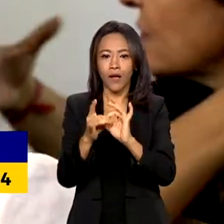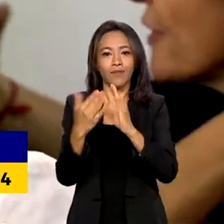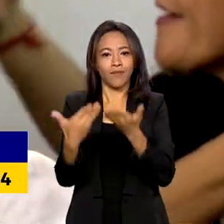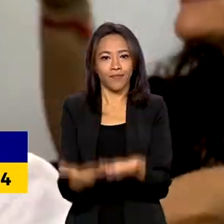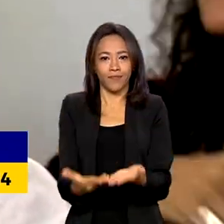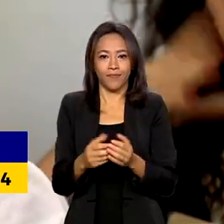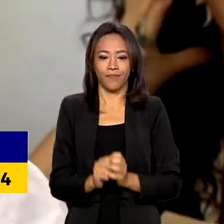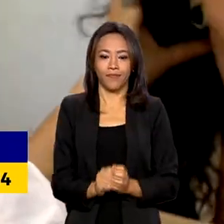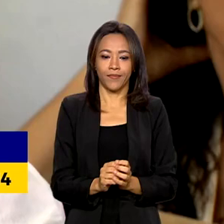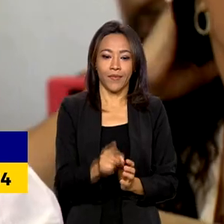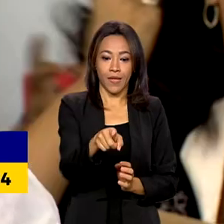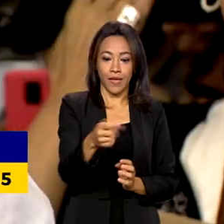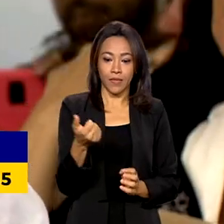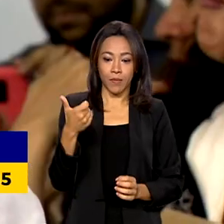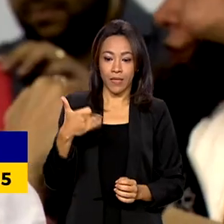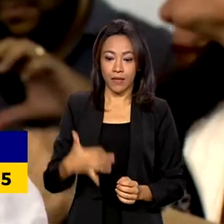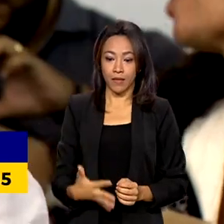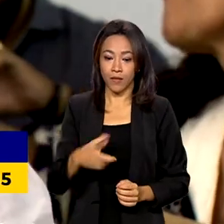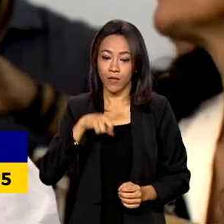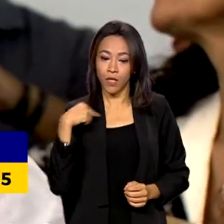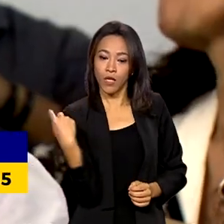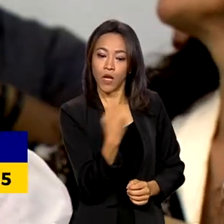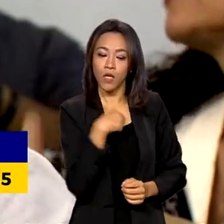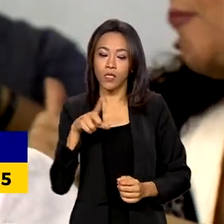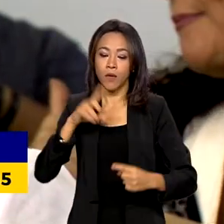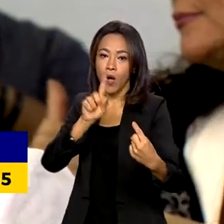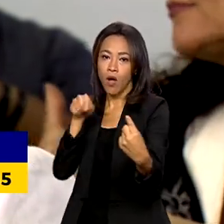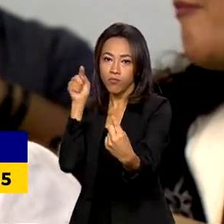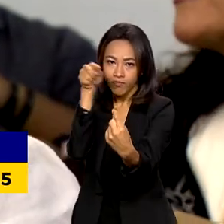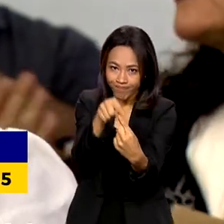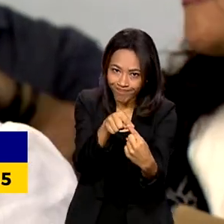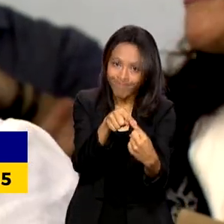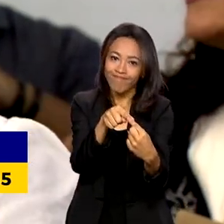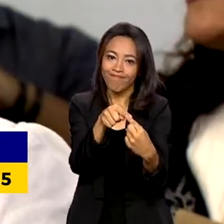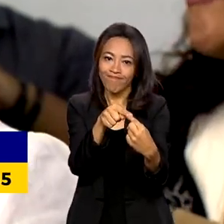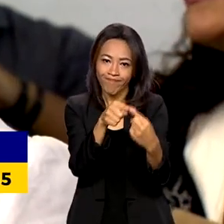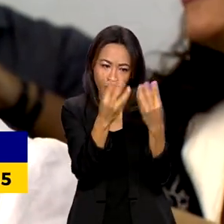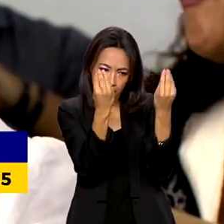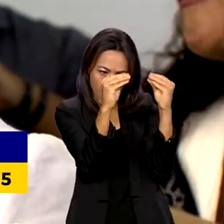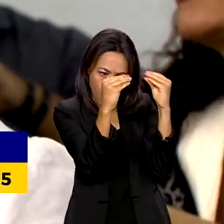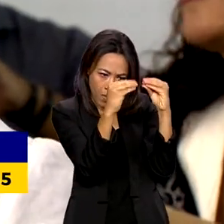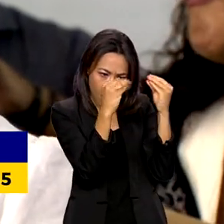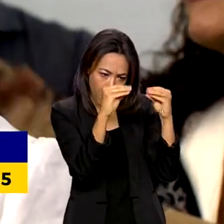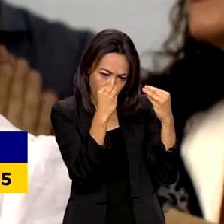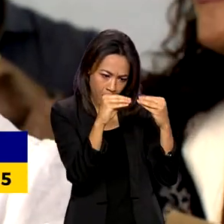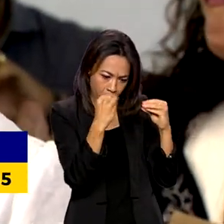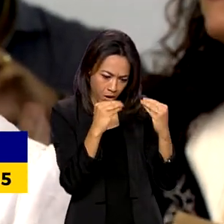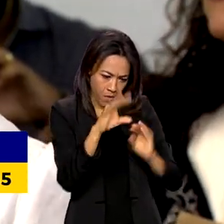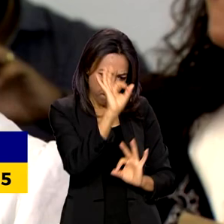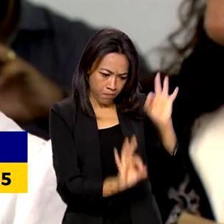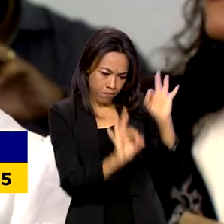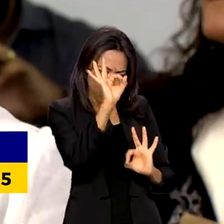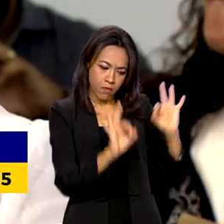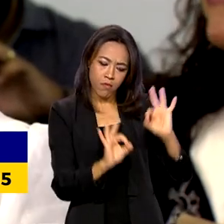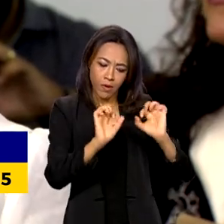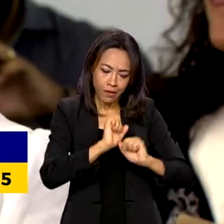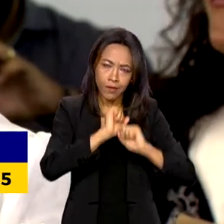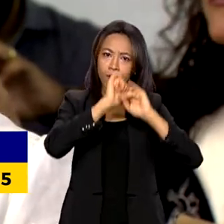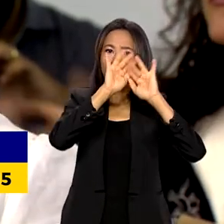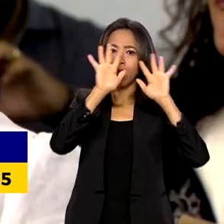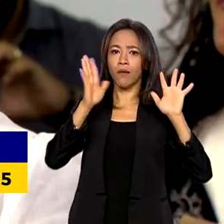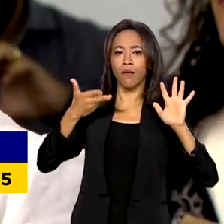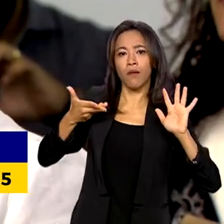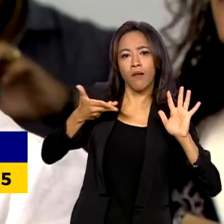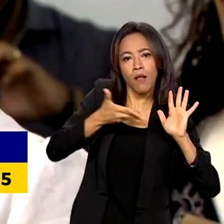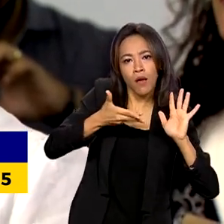condição de inclusive estabelecer metas mais objetivas, bem definidas, quando